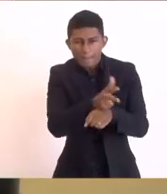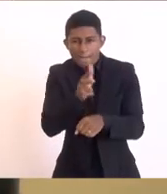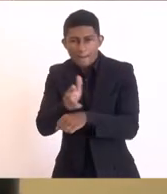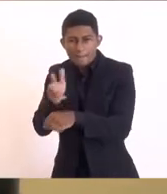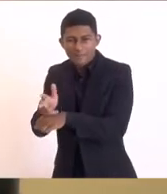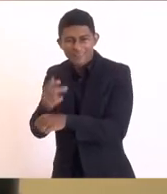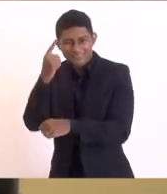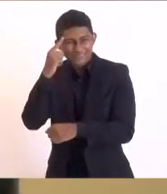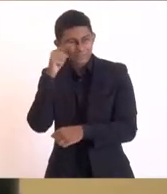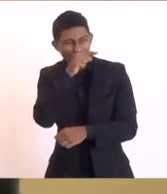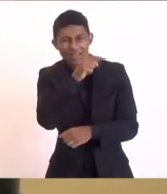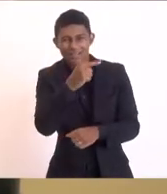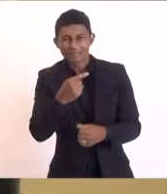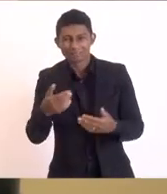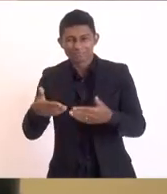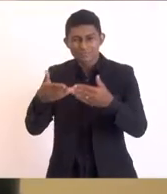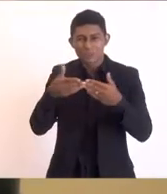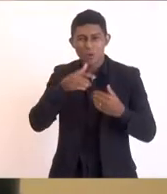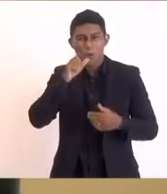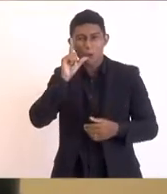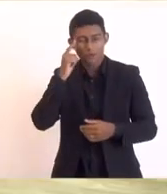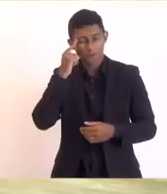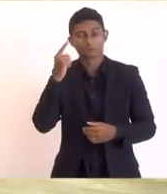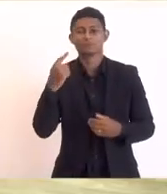Chiquinho, inclusive, no dia de ontem,